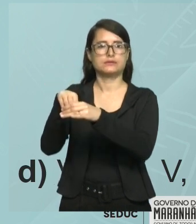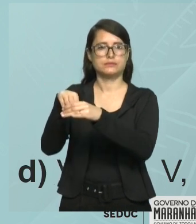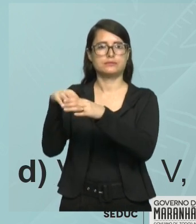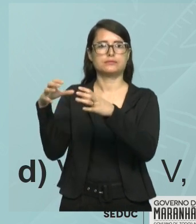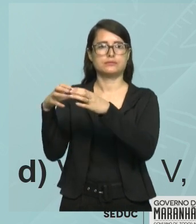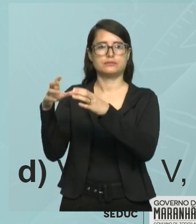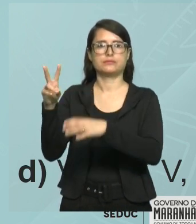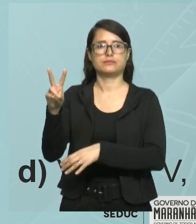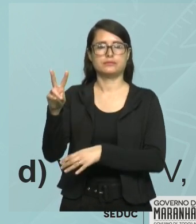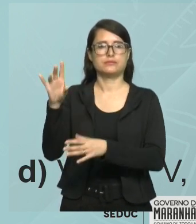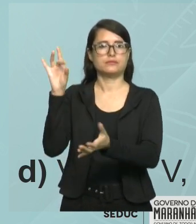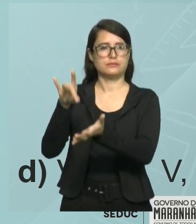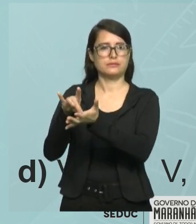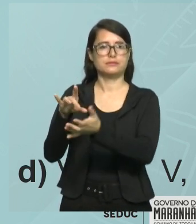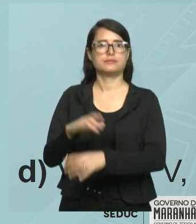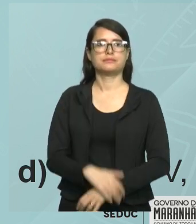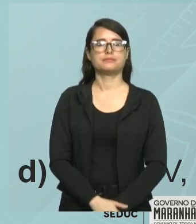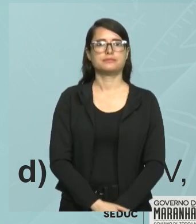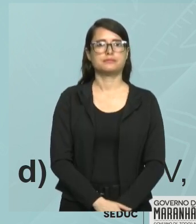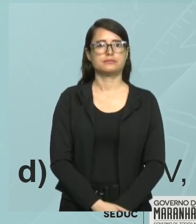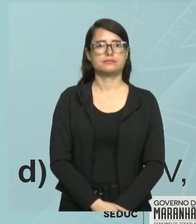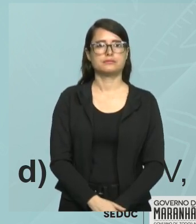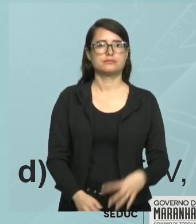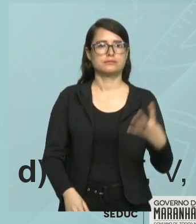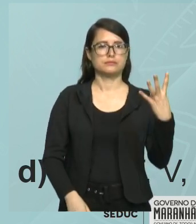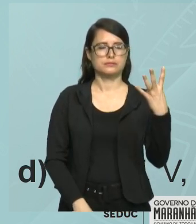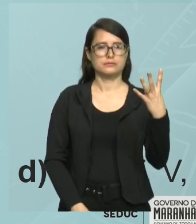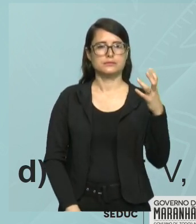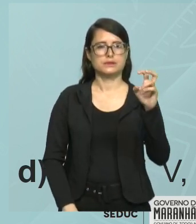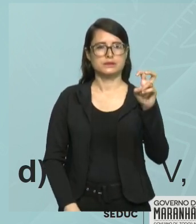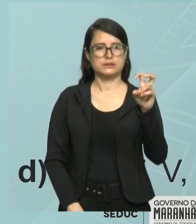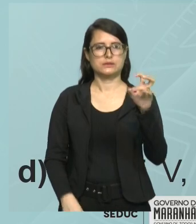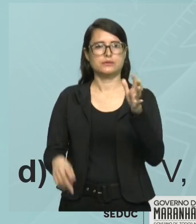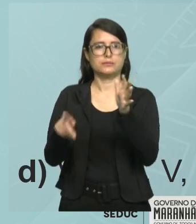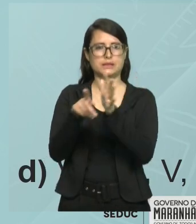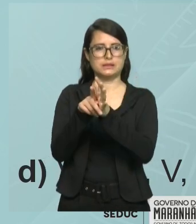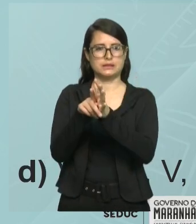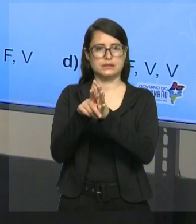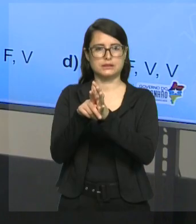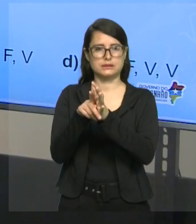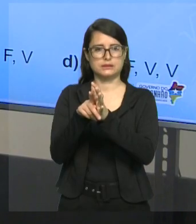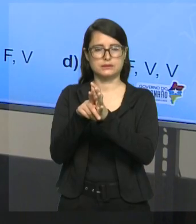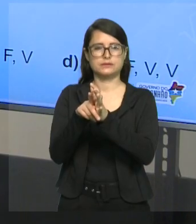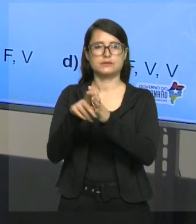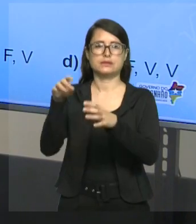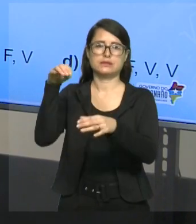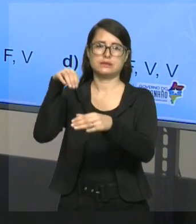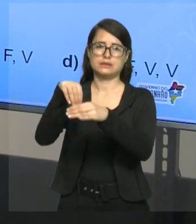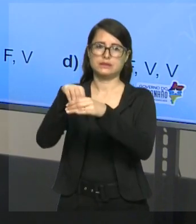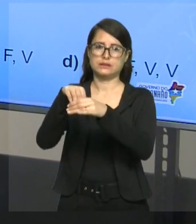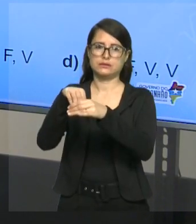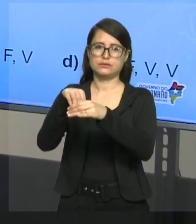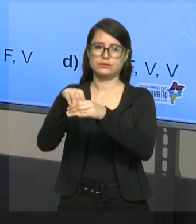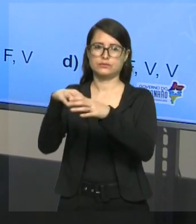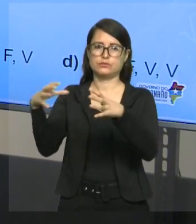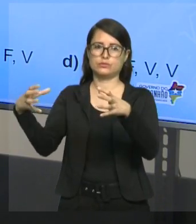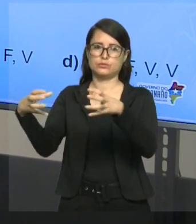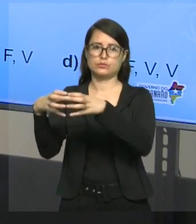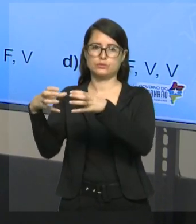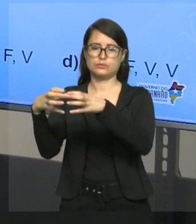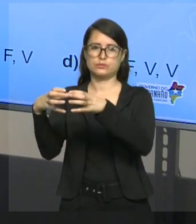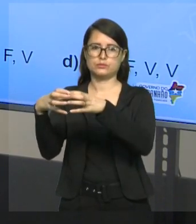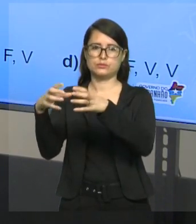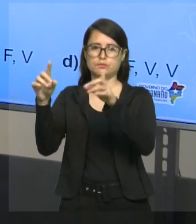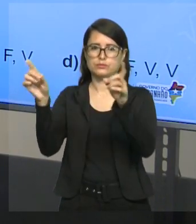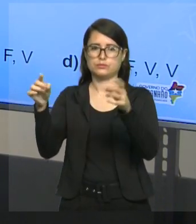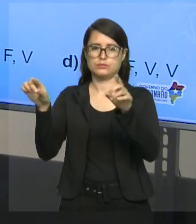Então, verdadeiro. No item 4, 5 pertence a esse conjunto? Turma, olha só, o número 5, ele está aqui.